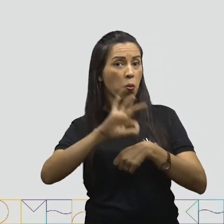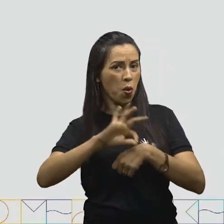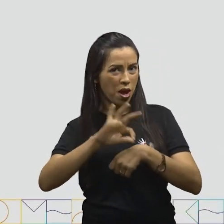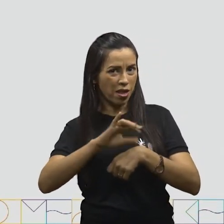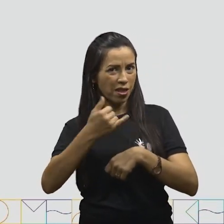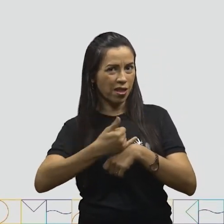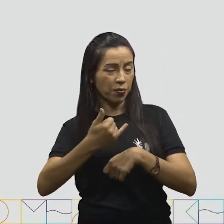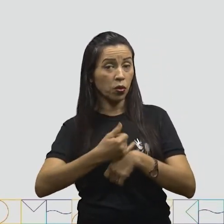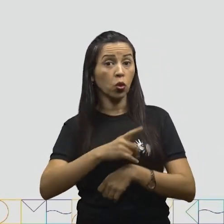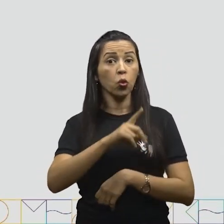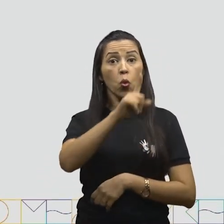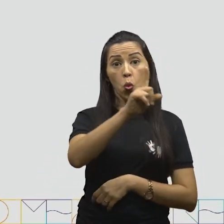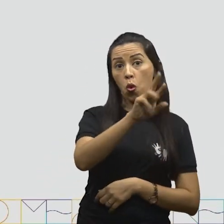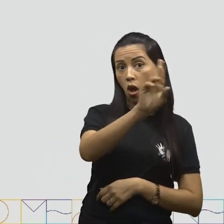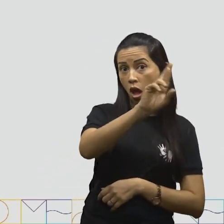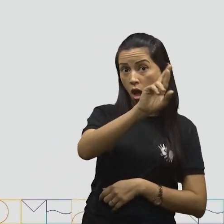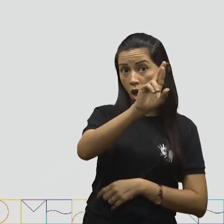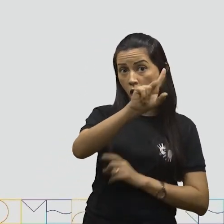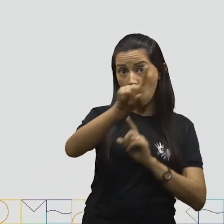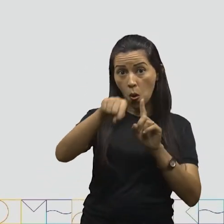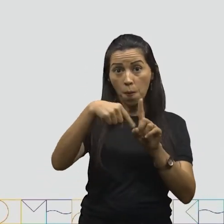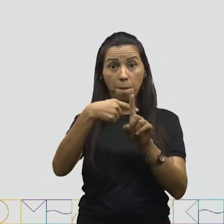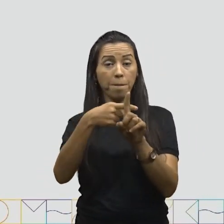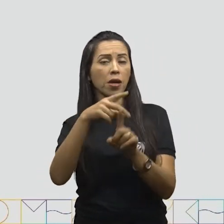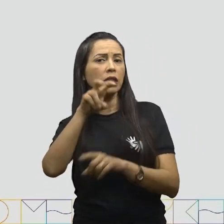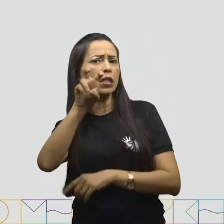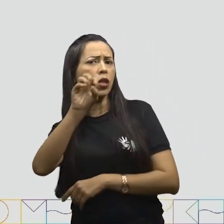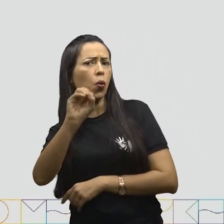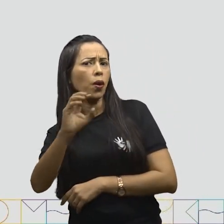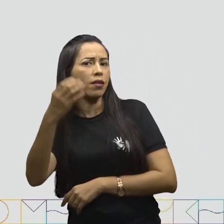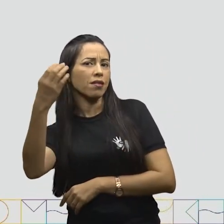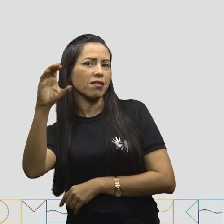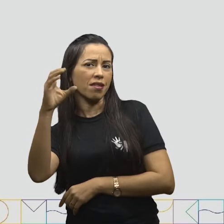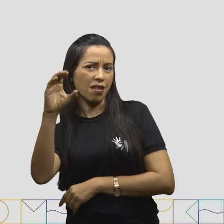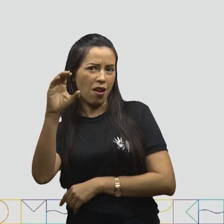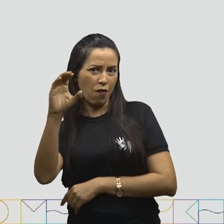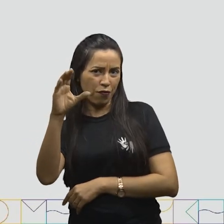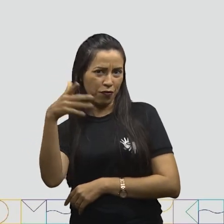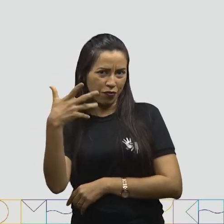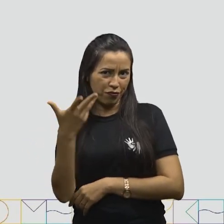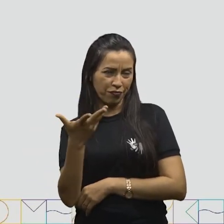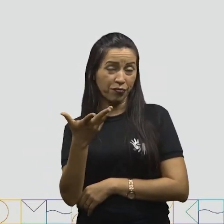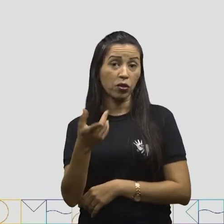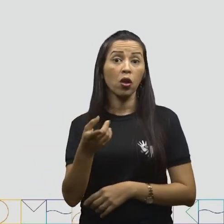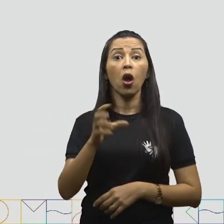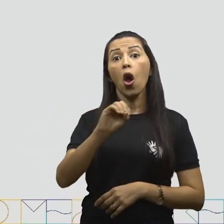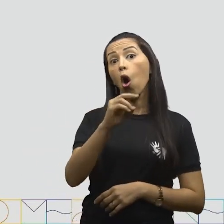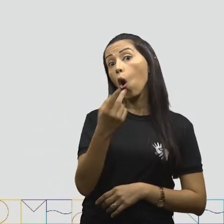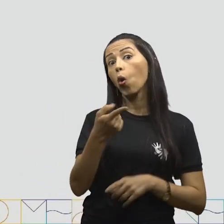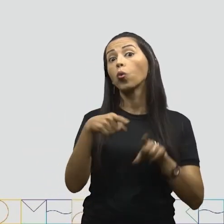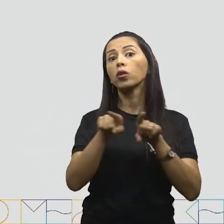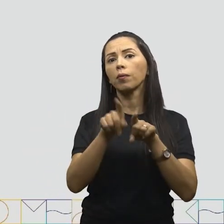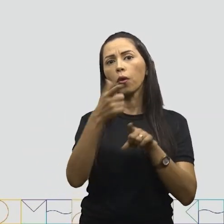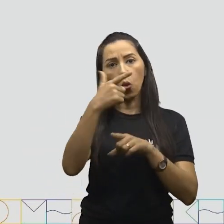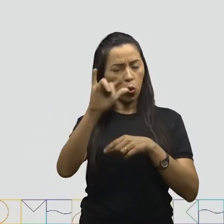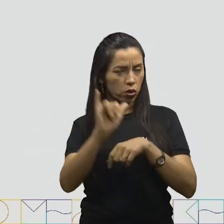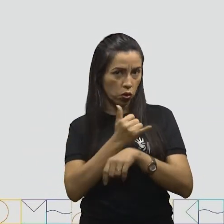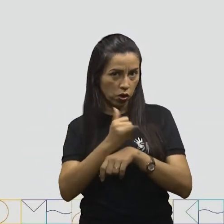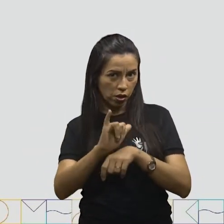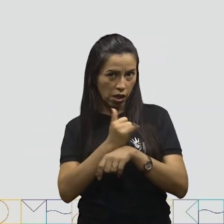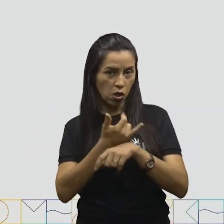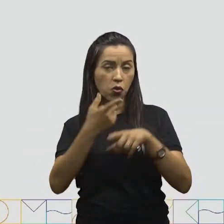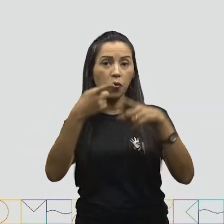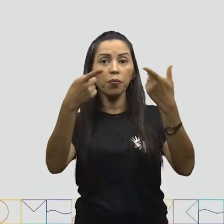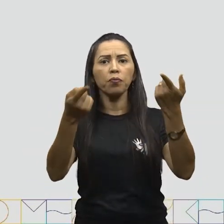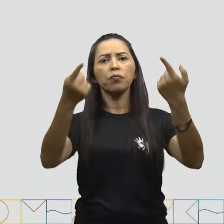real e uma de 50 centavos. Ou temos outra possibilidade que